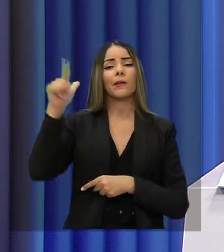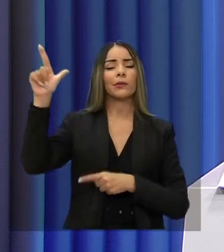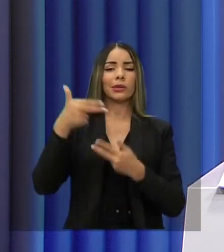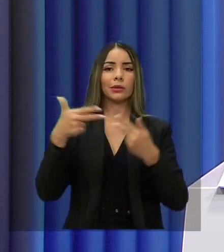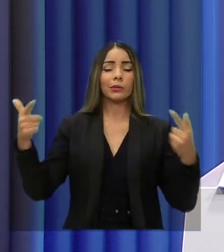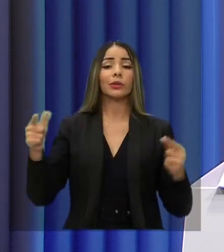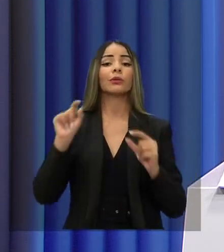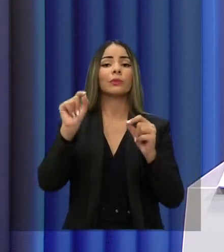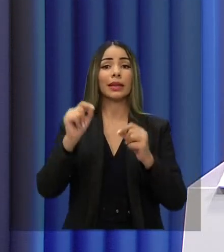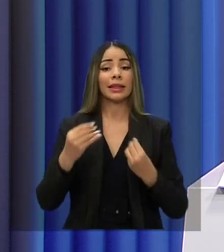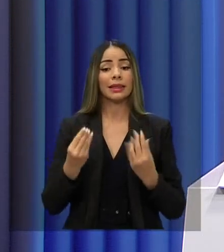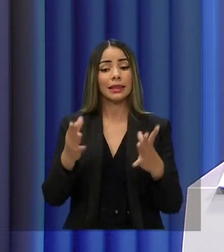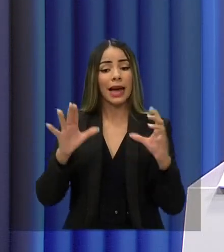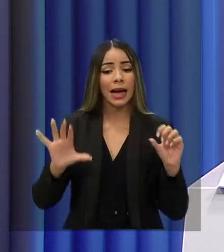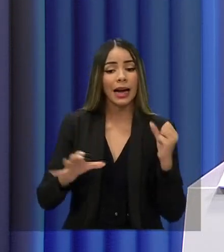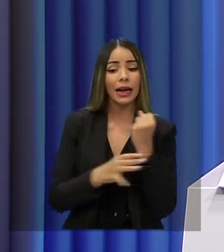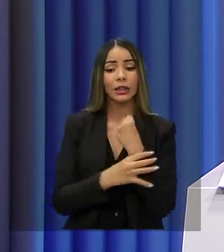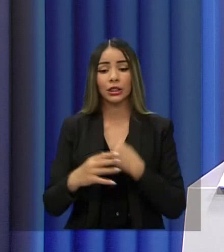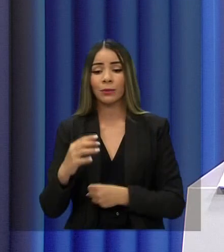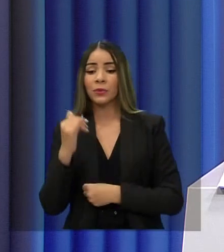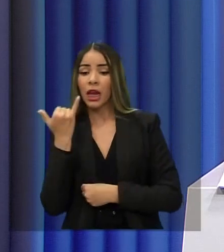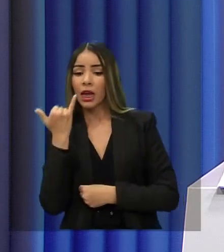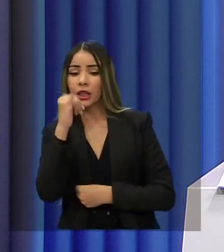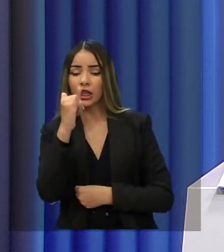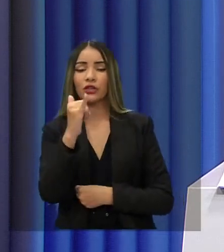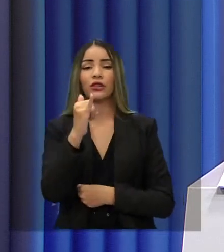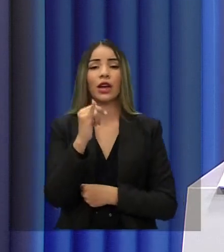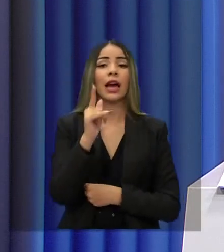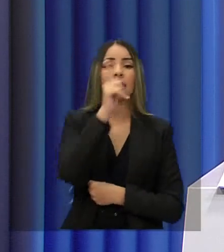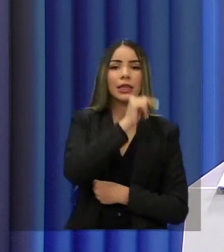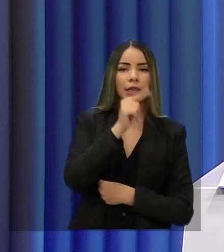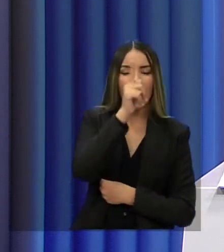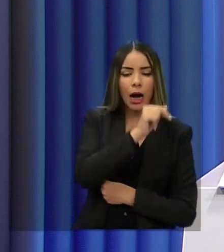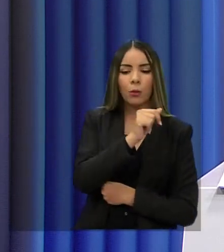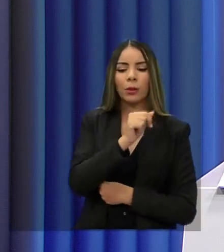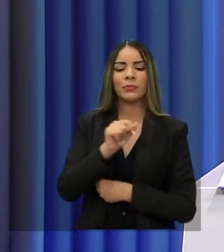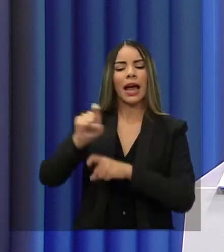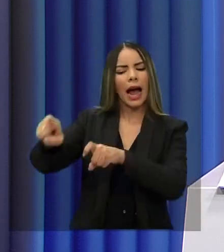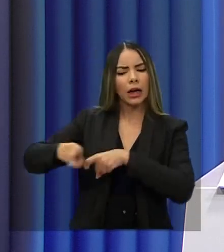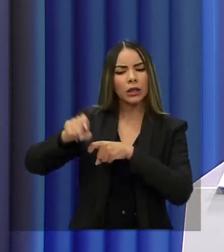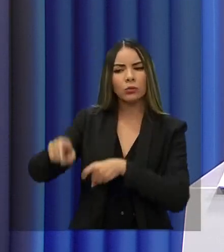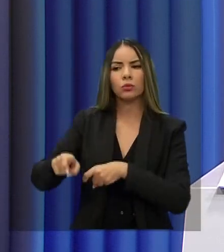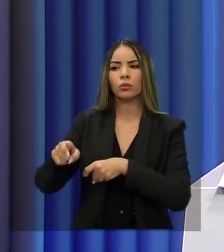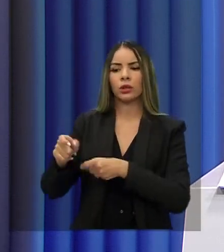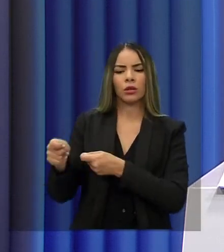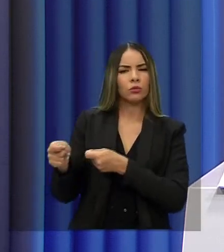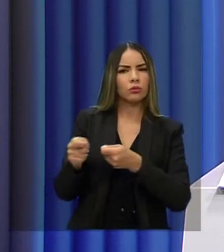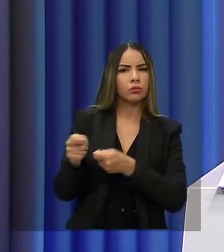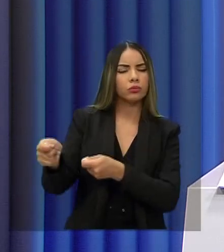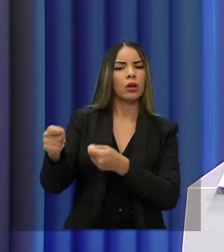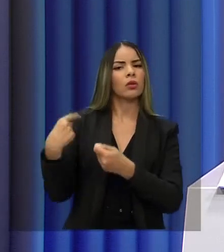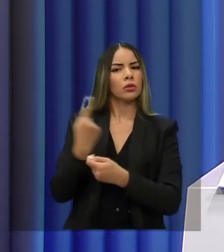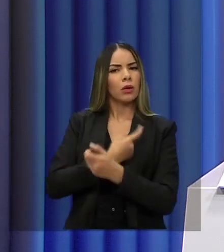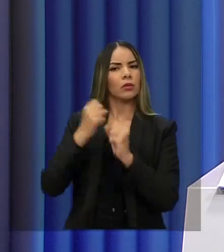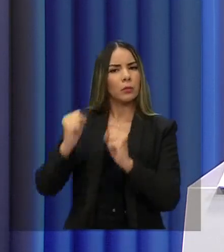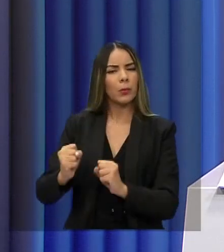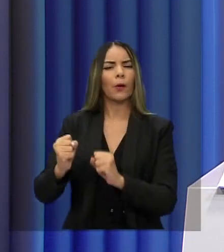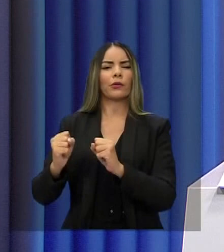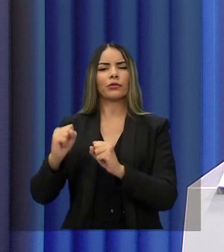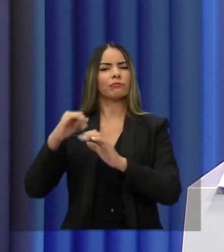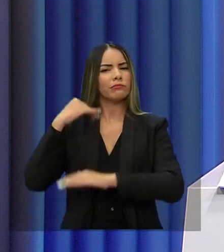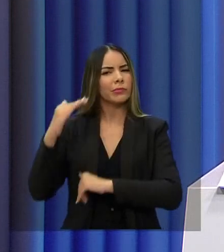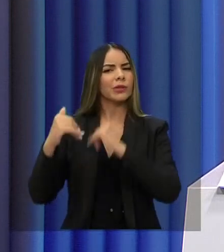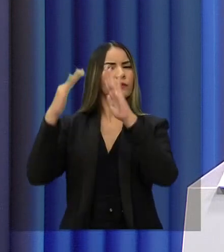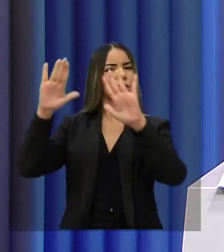energia e água sirva para a agricultura irrigada. A gente pode produzir mais e melhor, ter uma Secretaria de